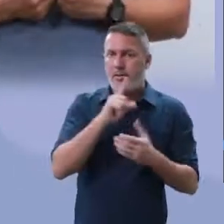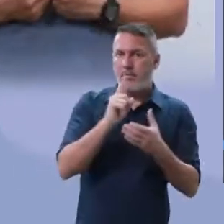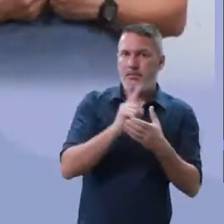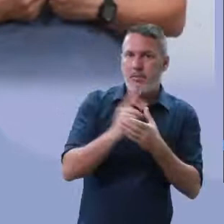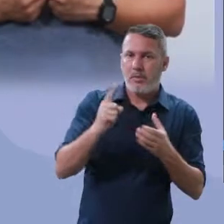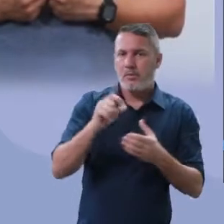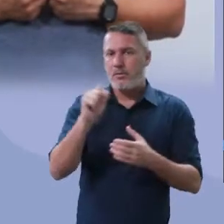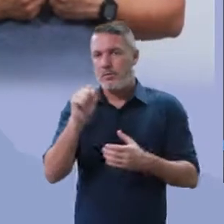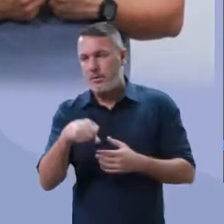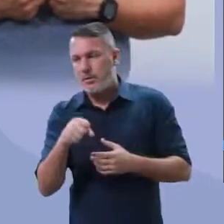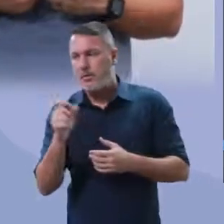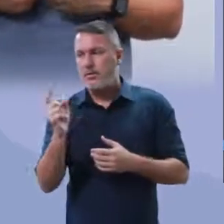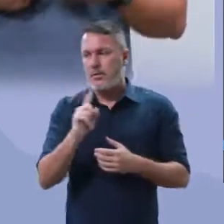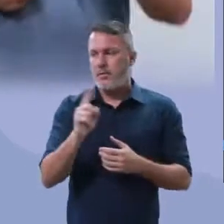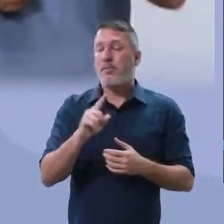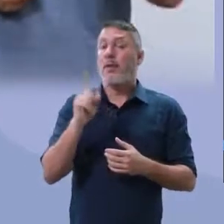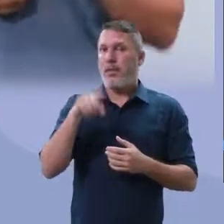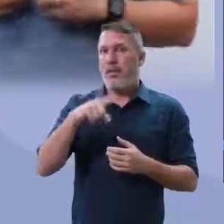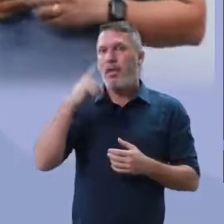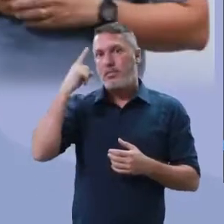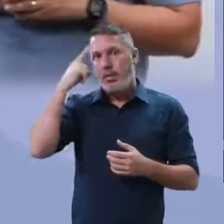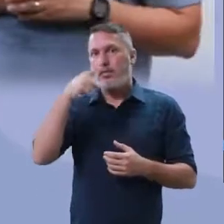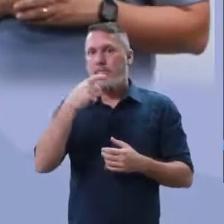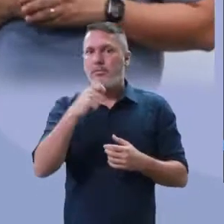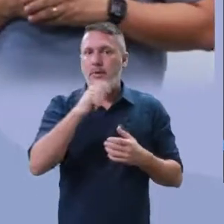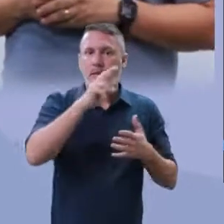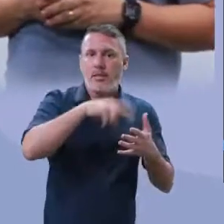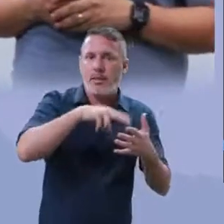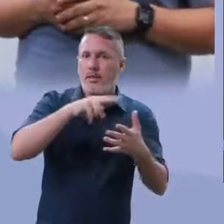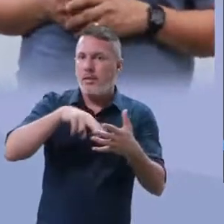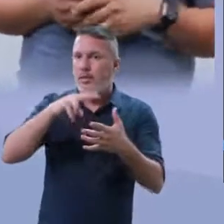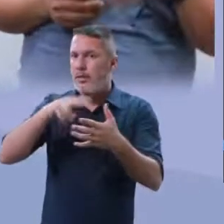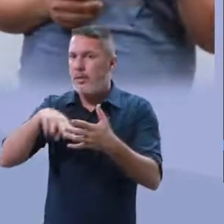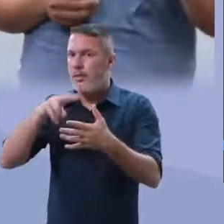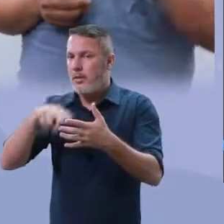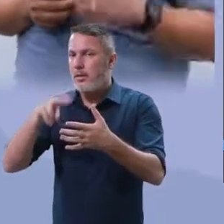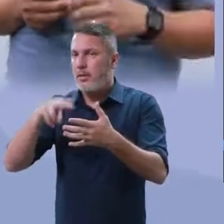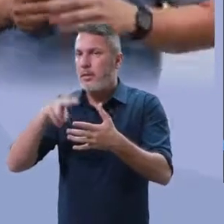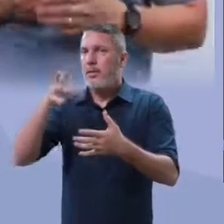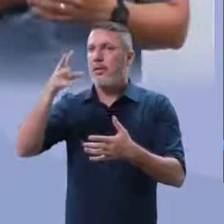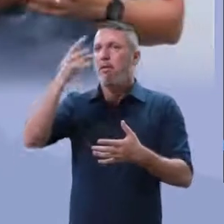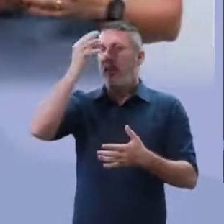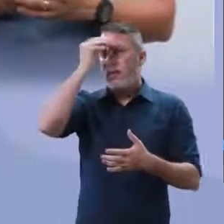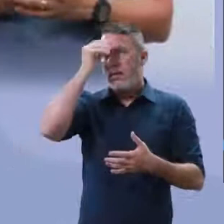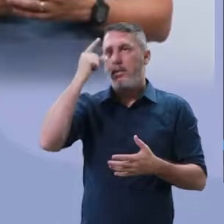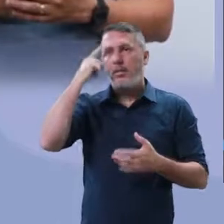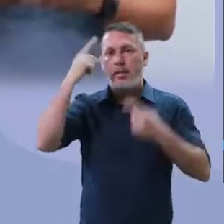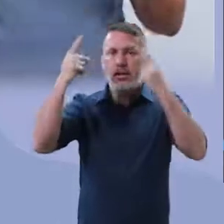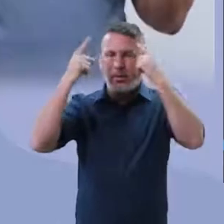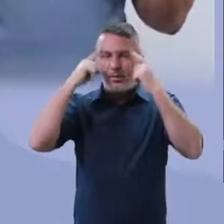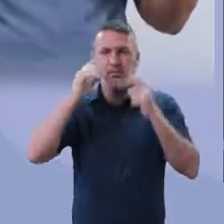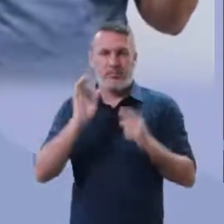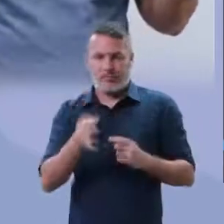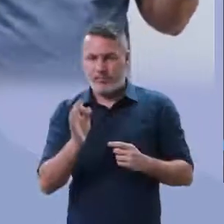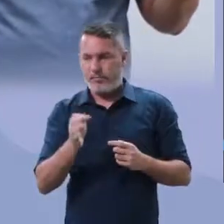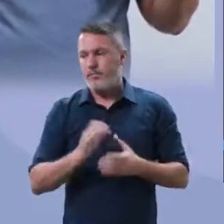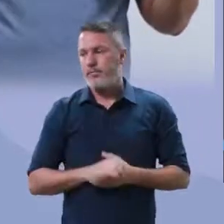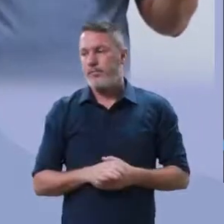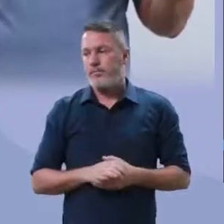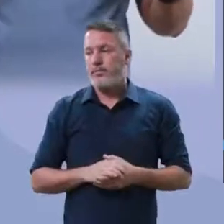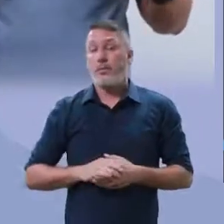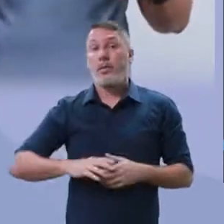devem ficar em casa? Né? Essa ideia que a literatura gosta de apresentar, vocês vão aprender isso no modernismo, a ideia de dois Brasis.